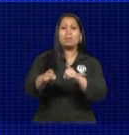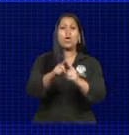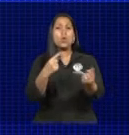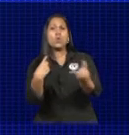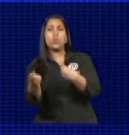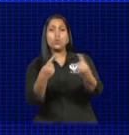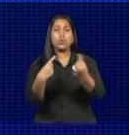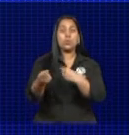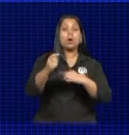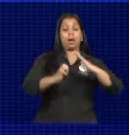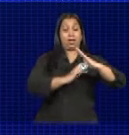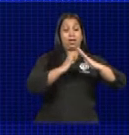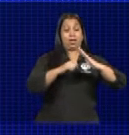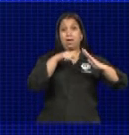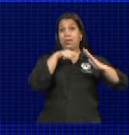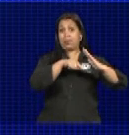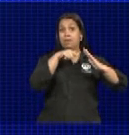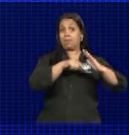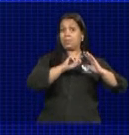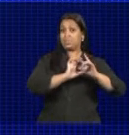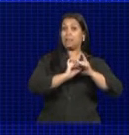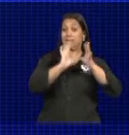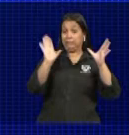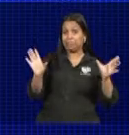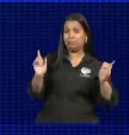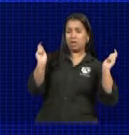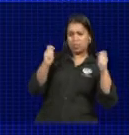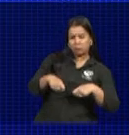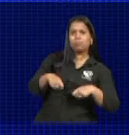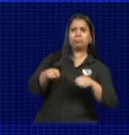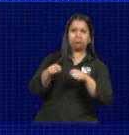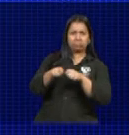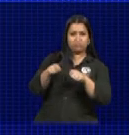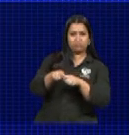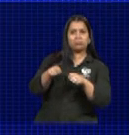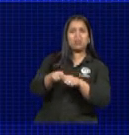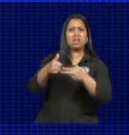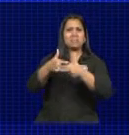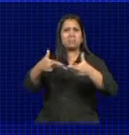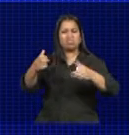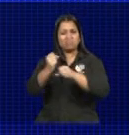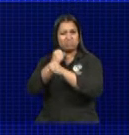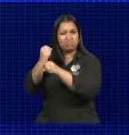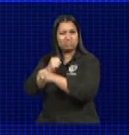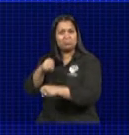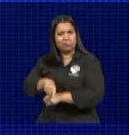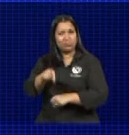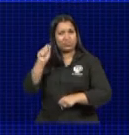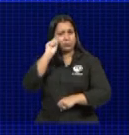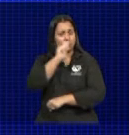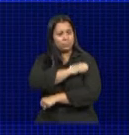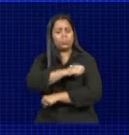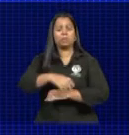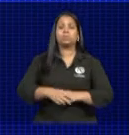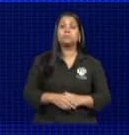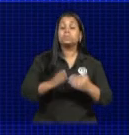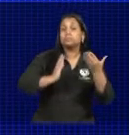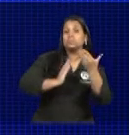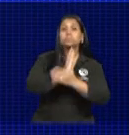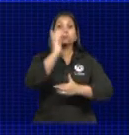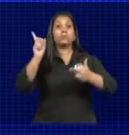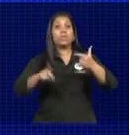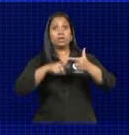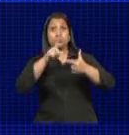concessionárias, permissionárias e demais prestadores de serviços públicos. A matéria foi aprovada em segunda